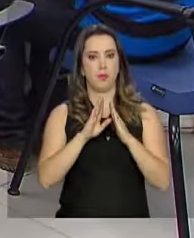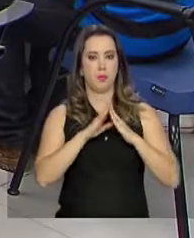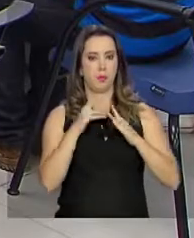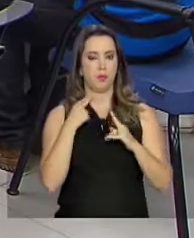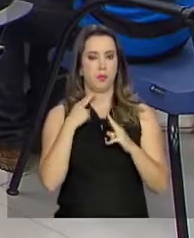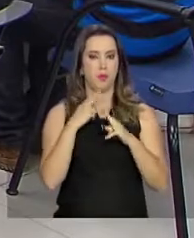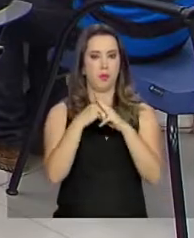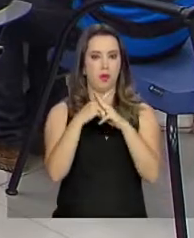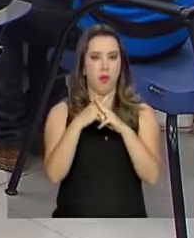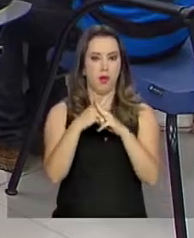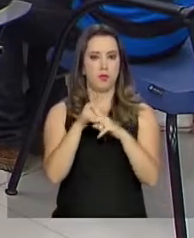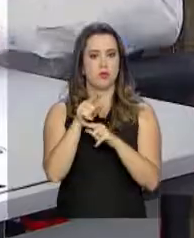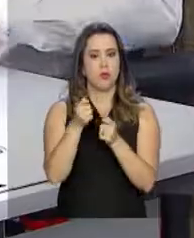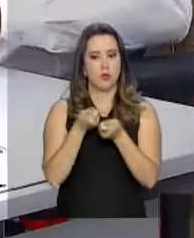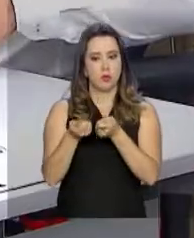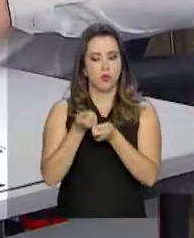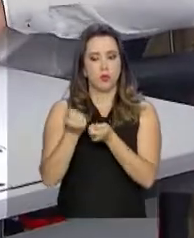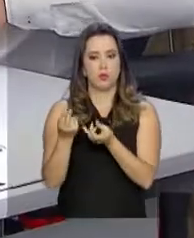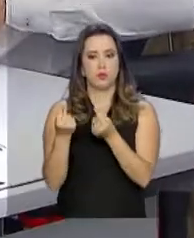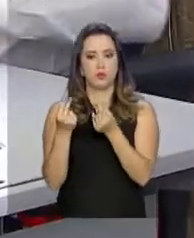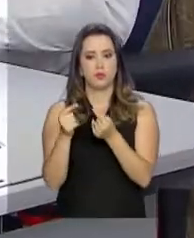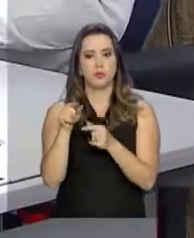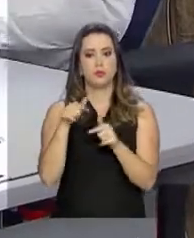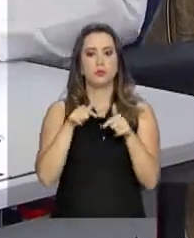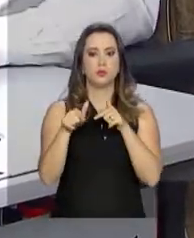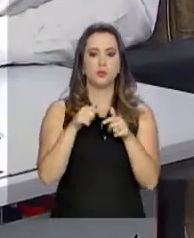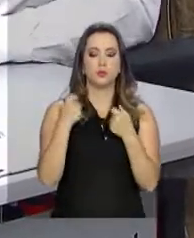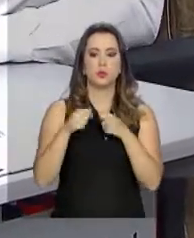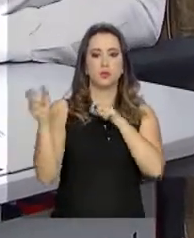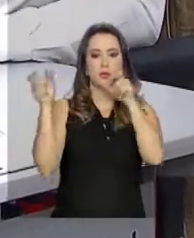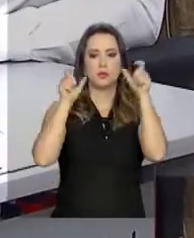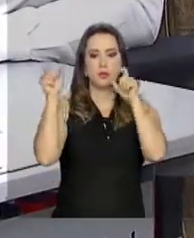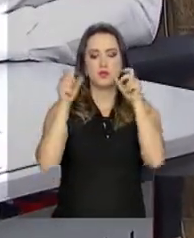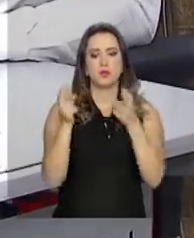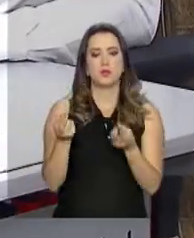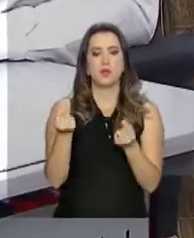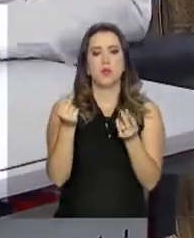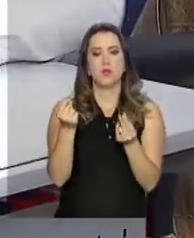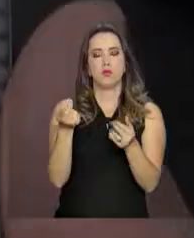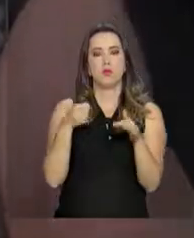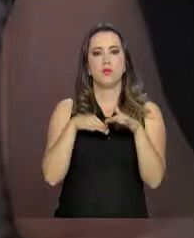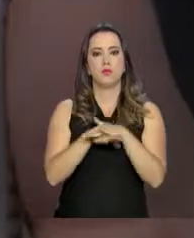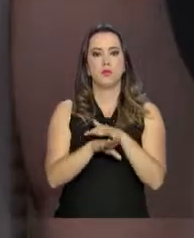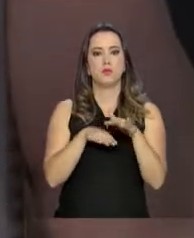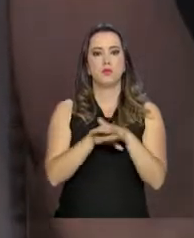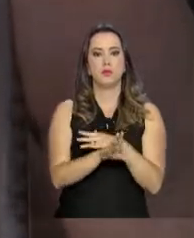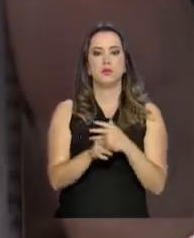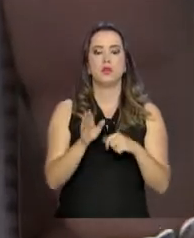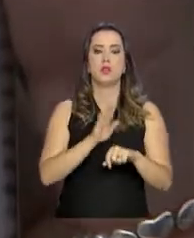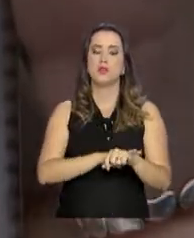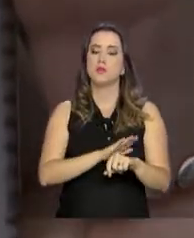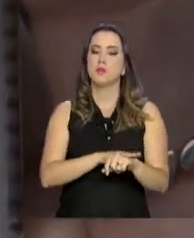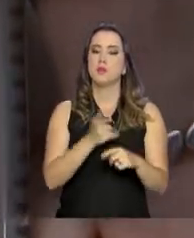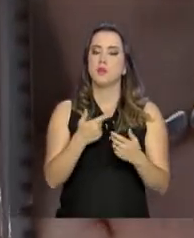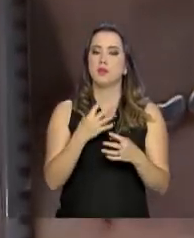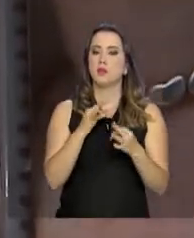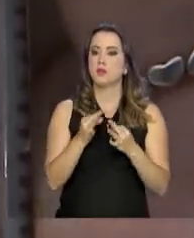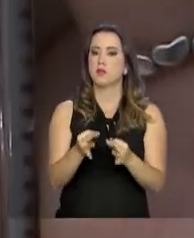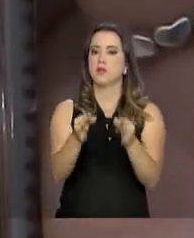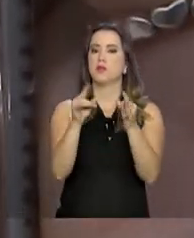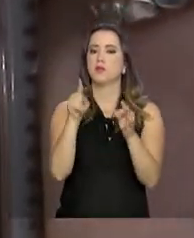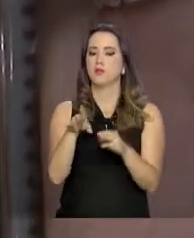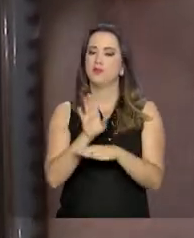Federal controlar as contas. E o trabalhador deve ficar atento aos valores depositados. E nessa hora, a tecnologia